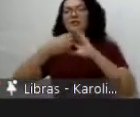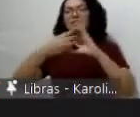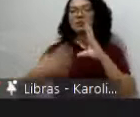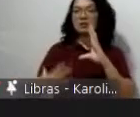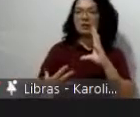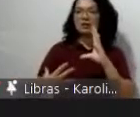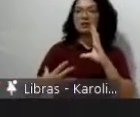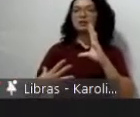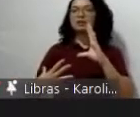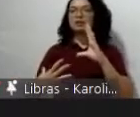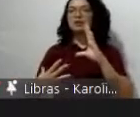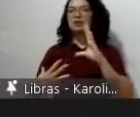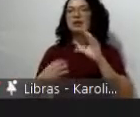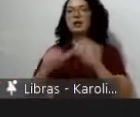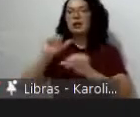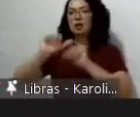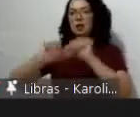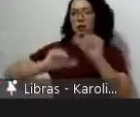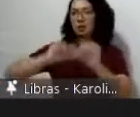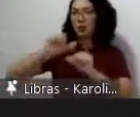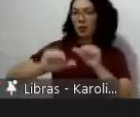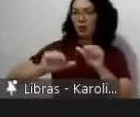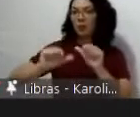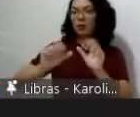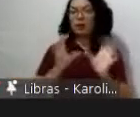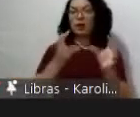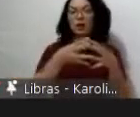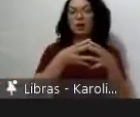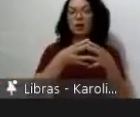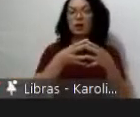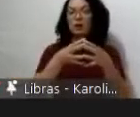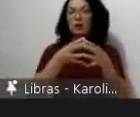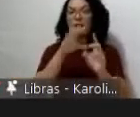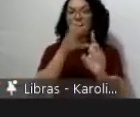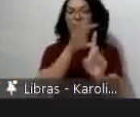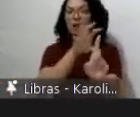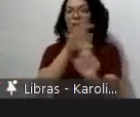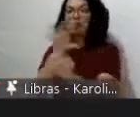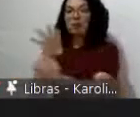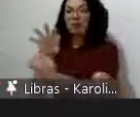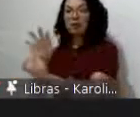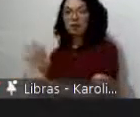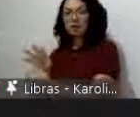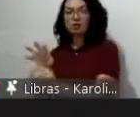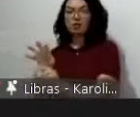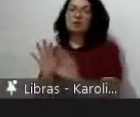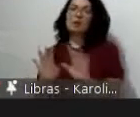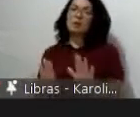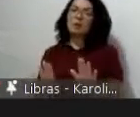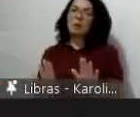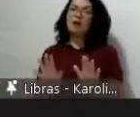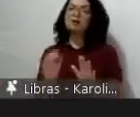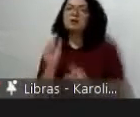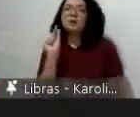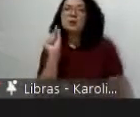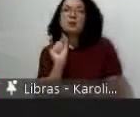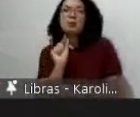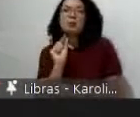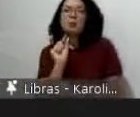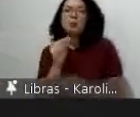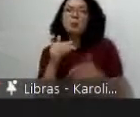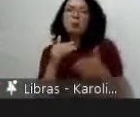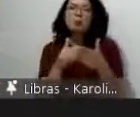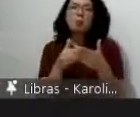produção de conhecimento sobre outras regiões do país mas ainda muito pouco abertos para absorver aquilo que nós